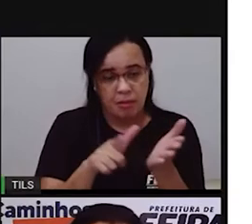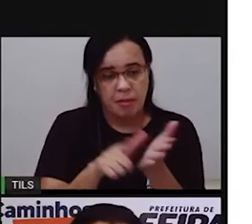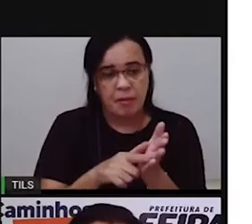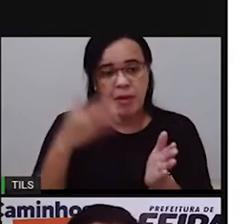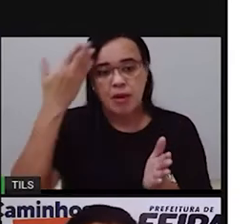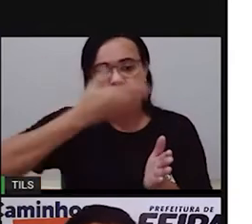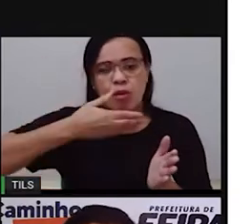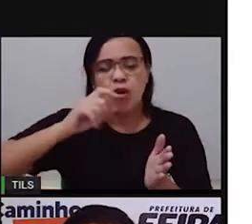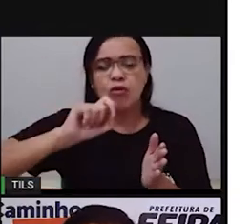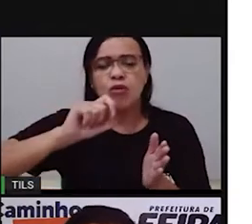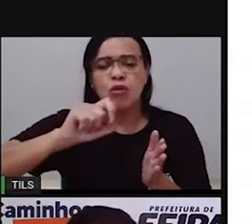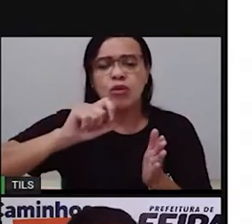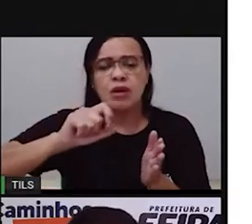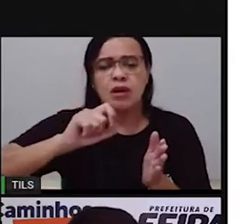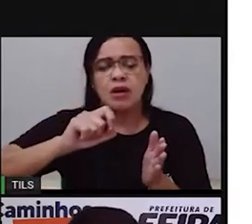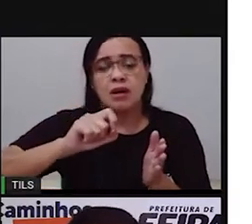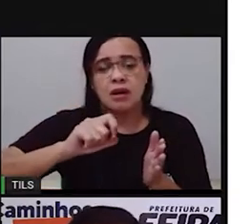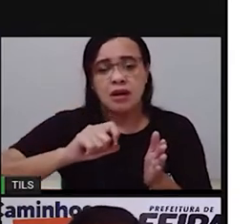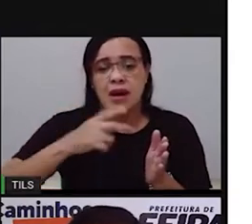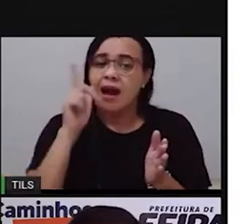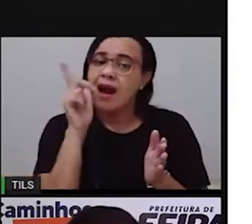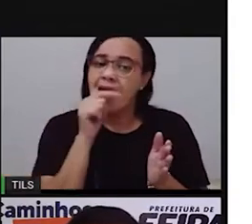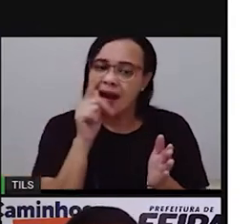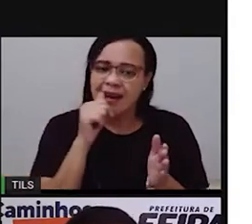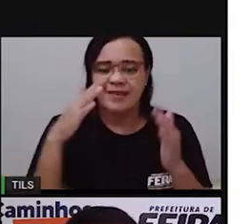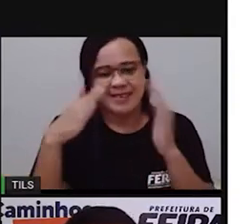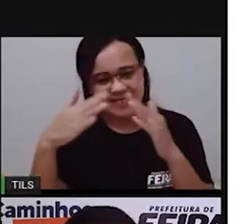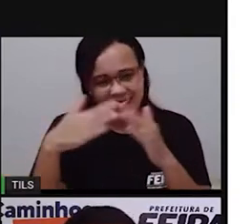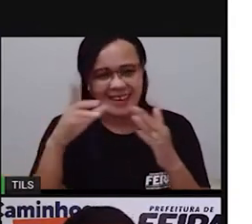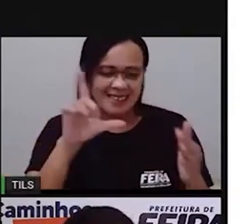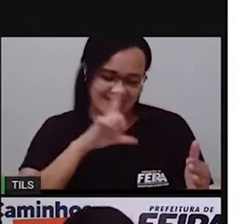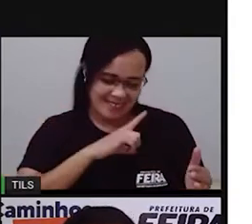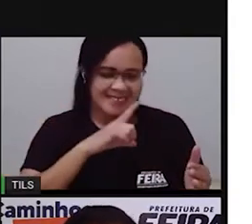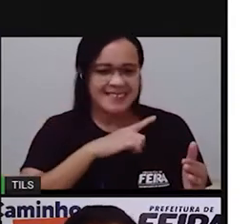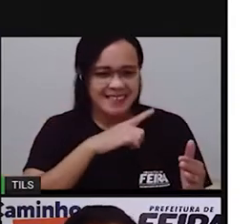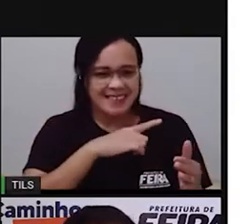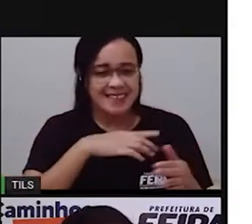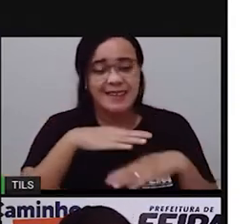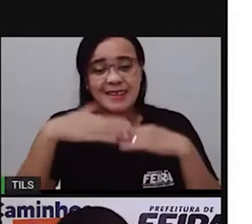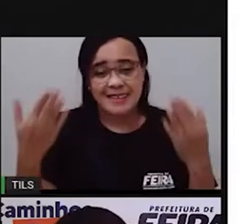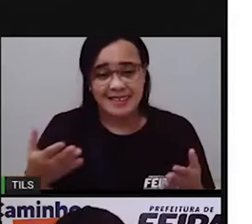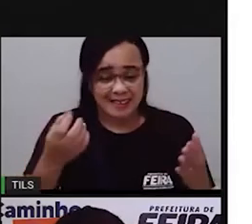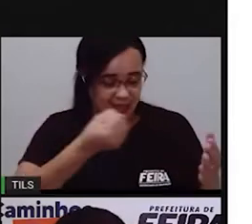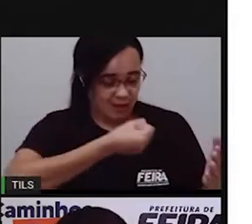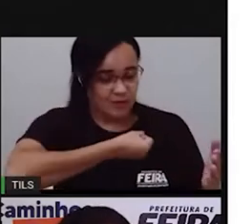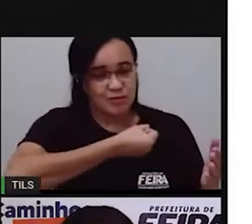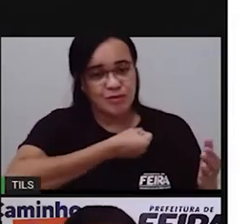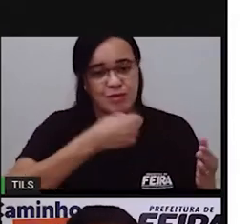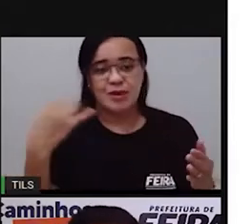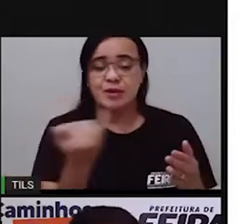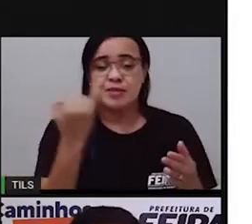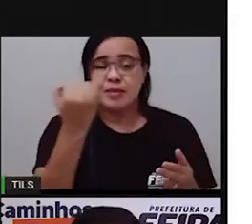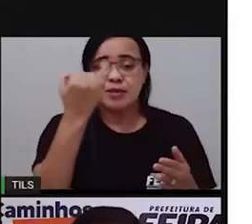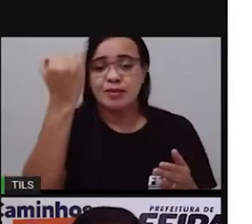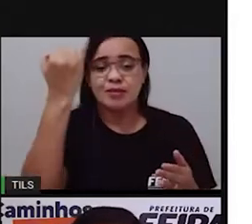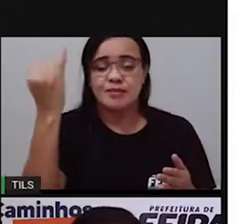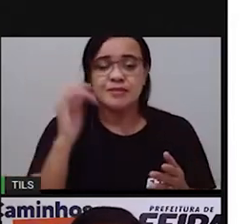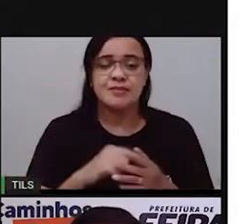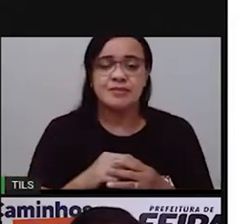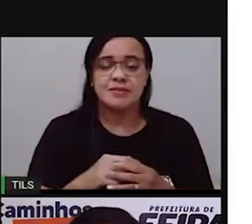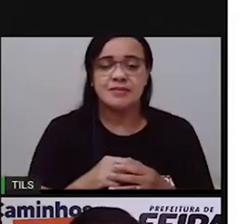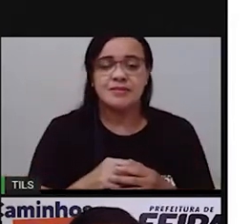conta de água traz alguns números algumas informações importantes sobre o consumo da água e também